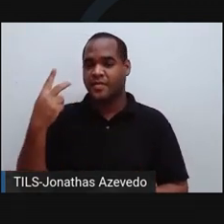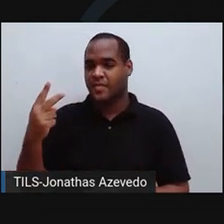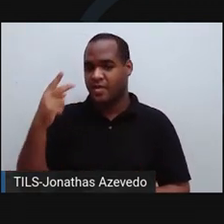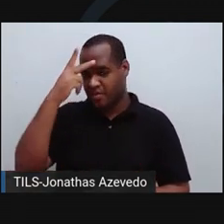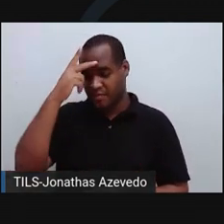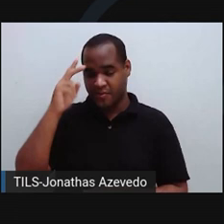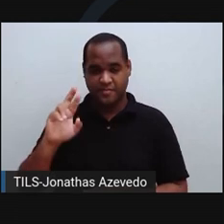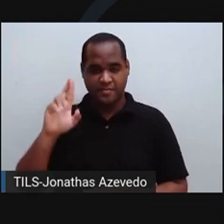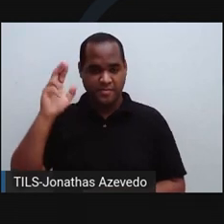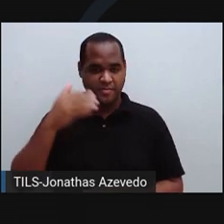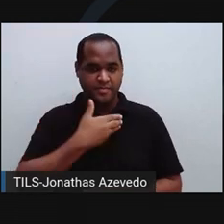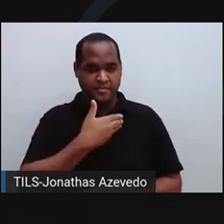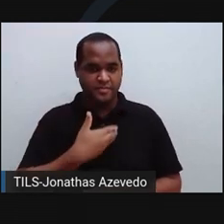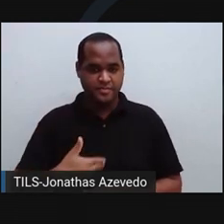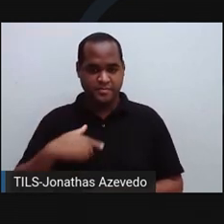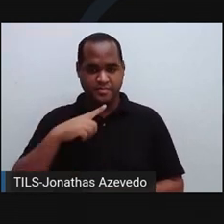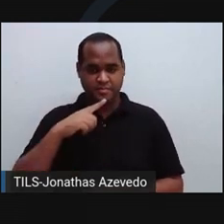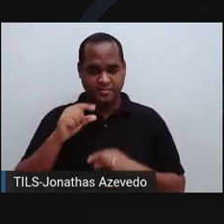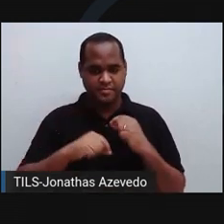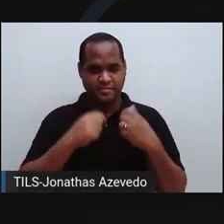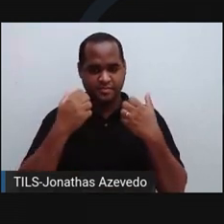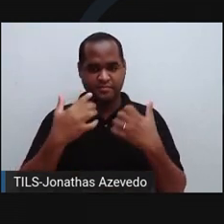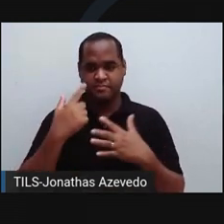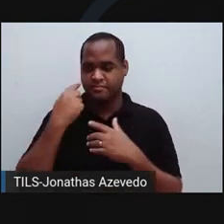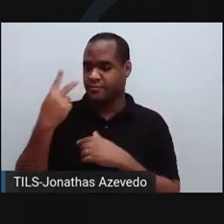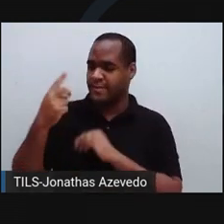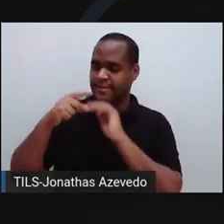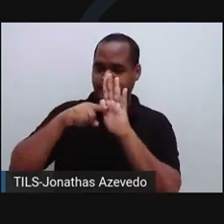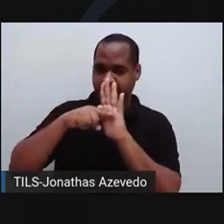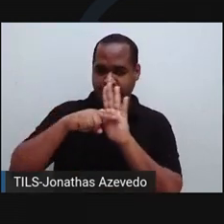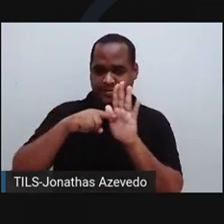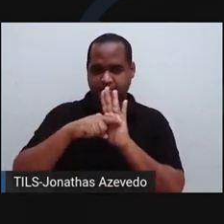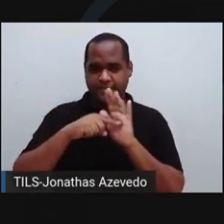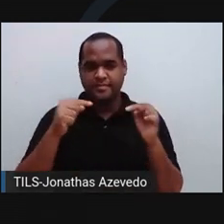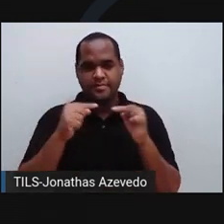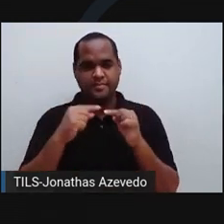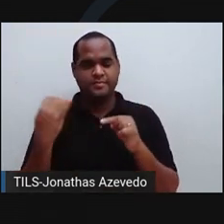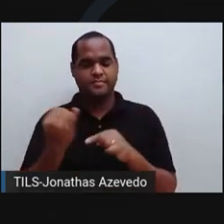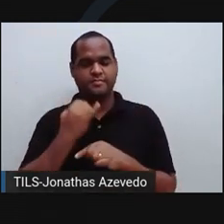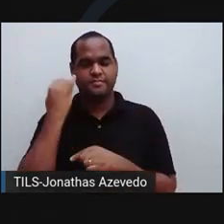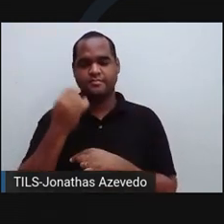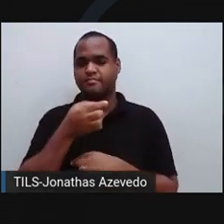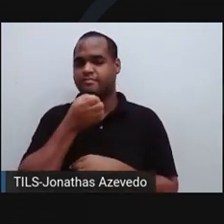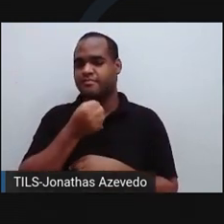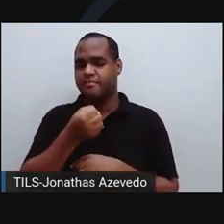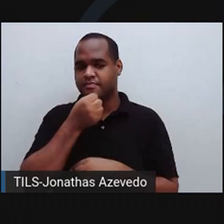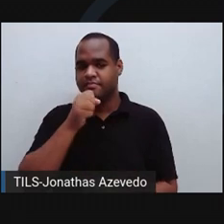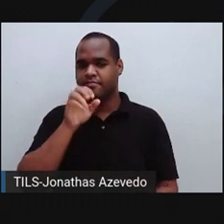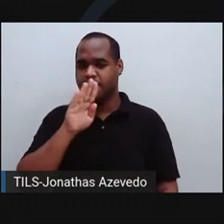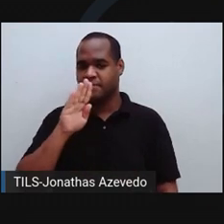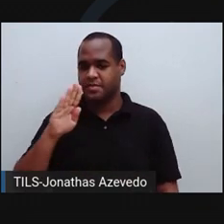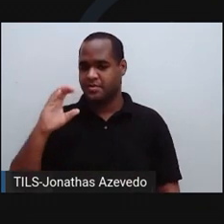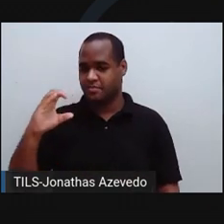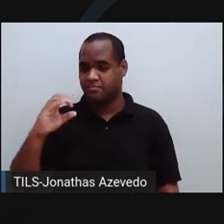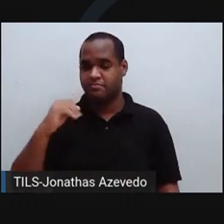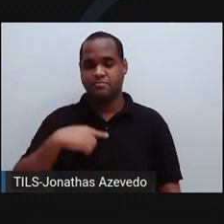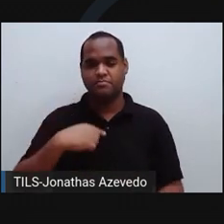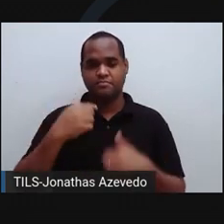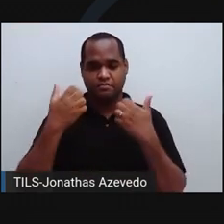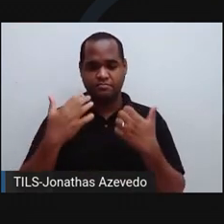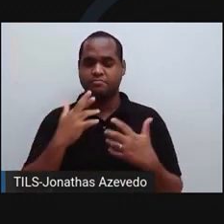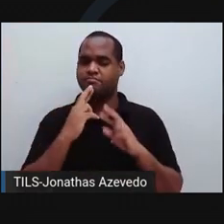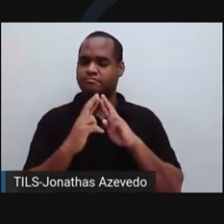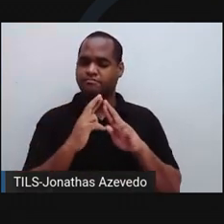bater o martelo mesmo depois de mais duas análises. Eu sou o Matheus Magenta, repórter da BBC News Brasil aqui em Londres, e hoje eu vou responder algumas